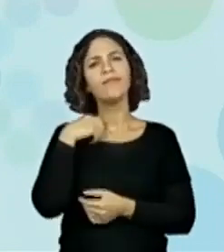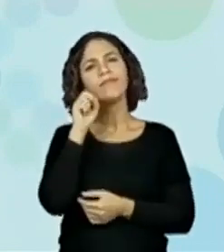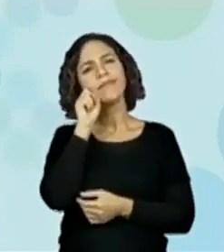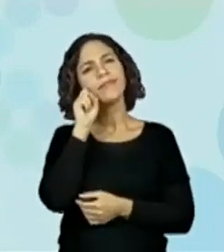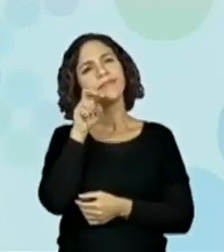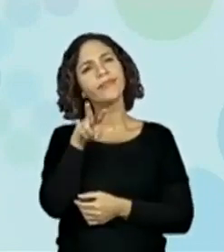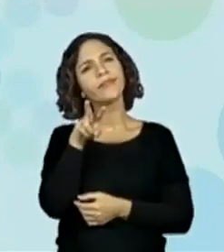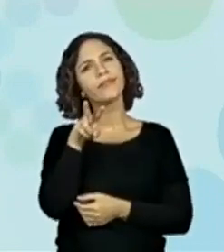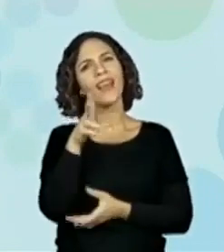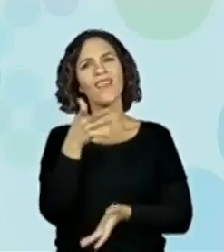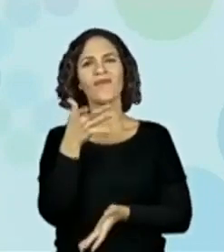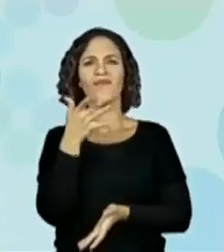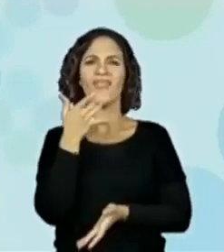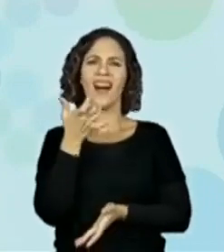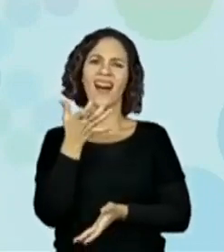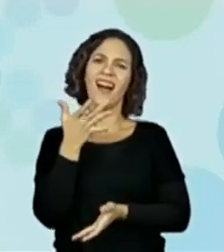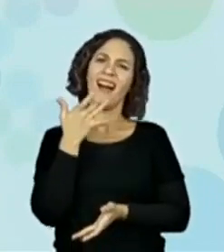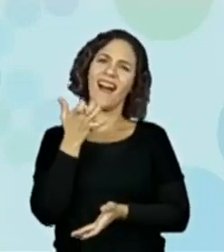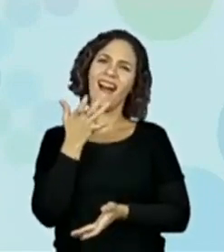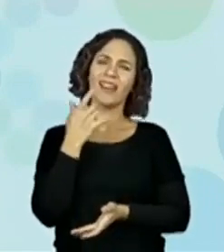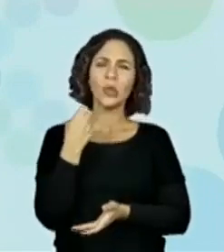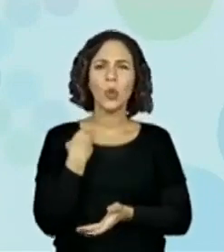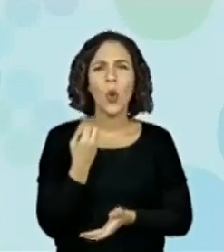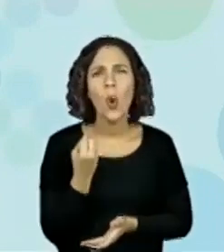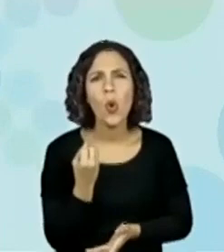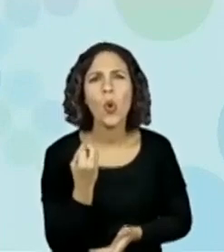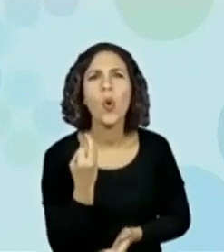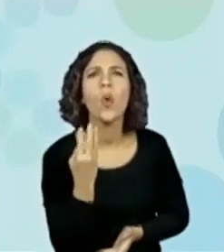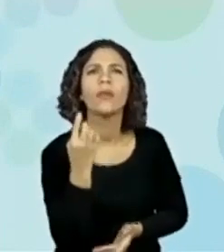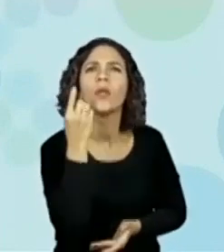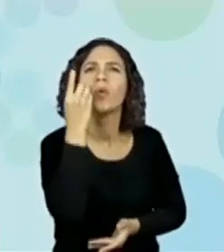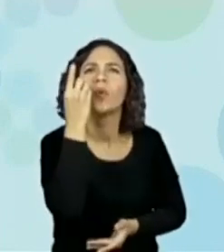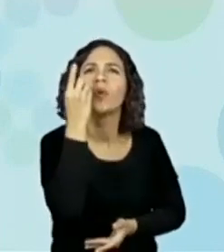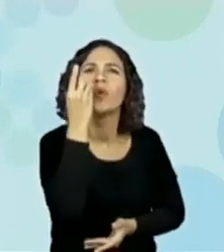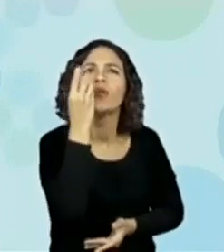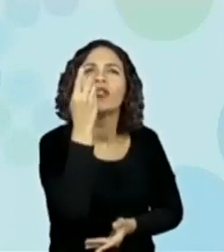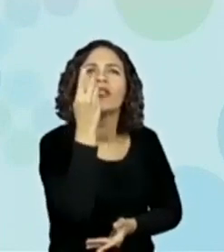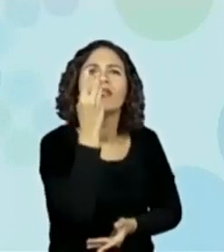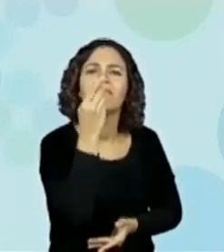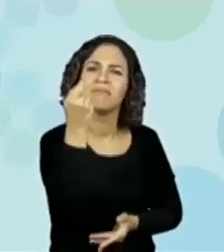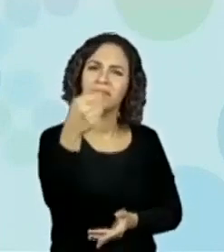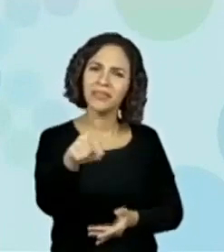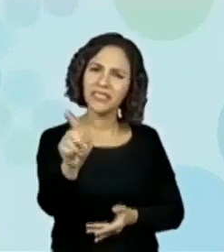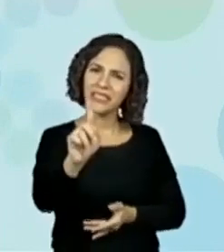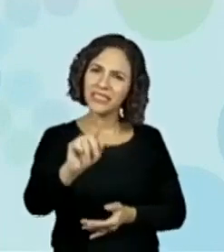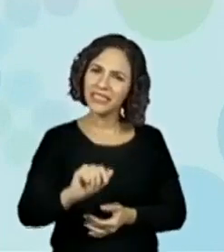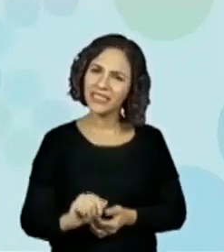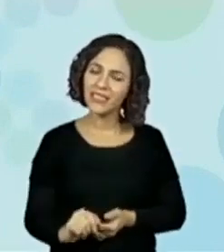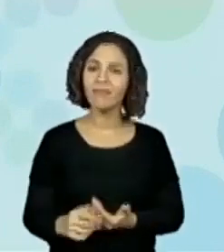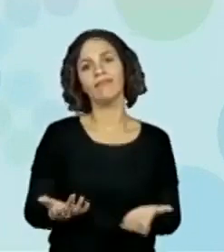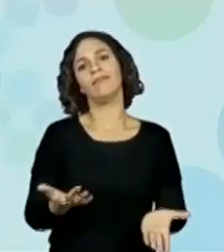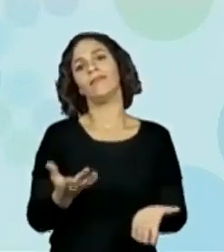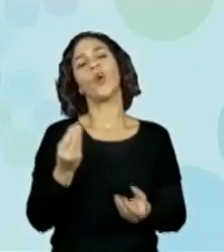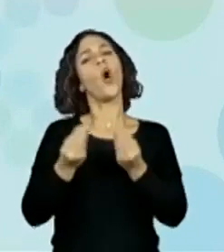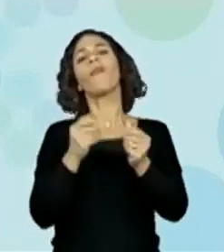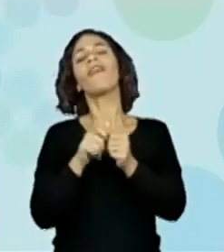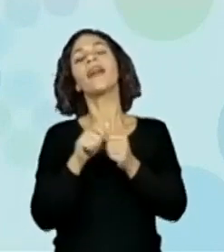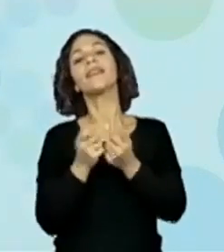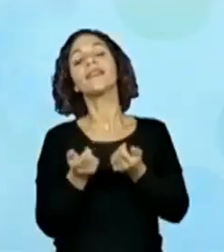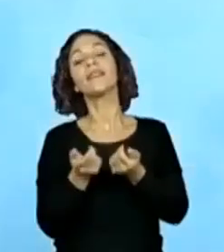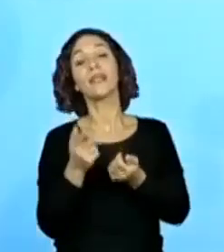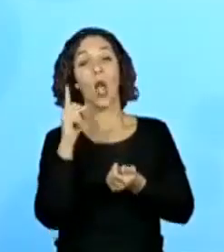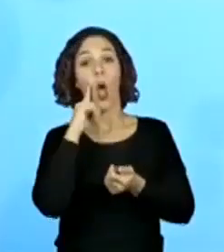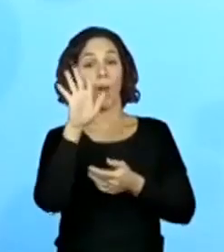calcular sem ter que ficar contando um a um. O que a gente pode fazer? A gente pode fazer assim, pega